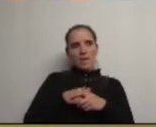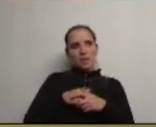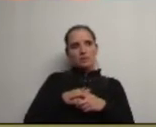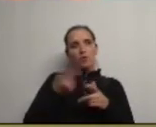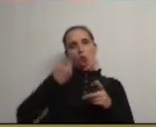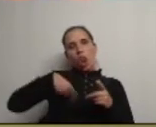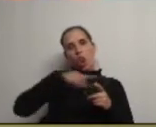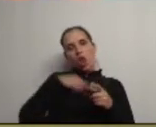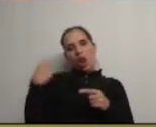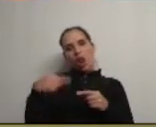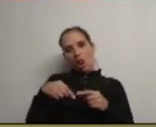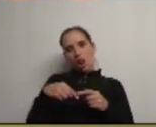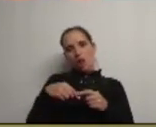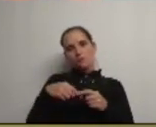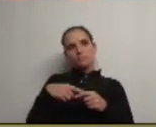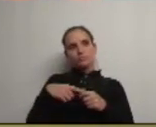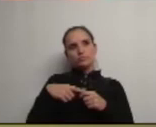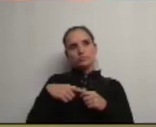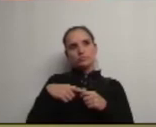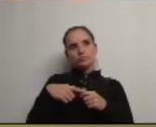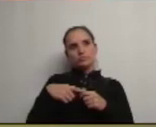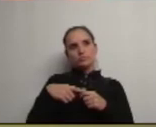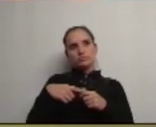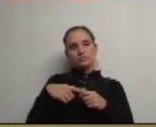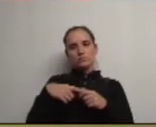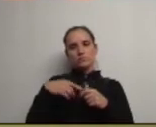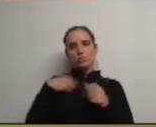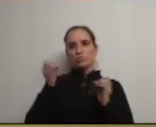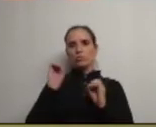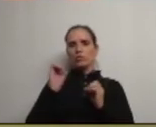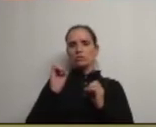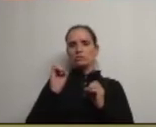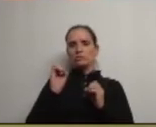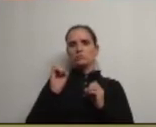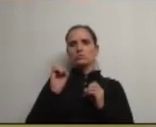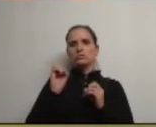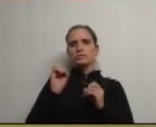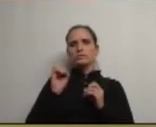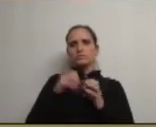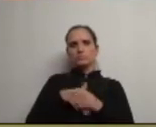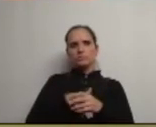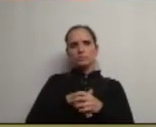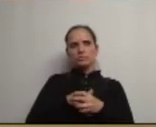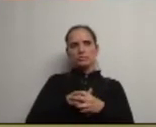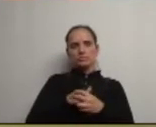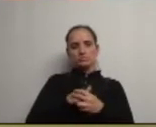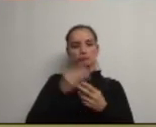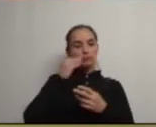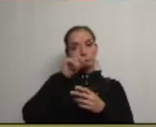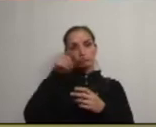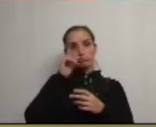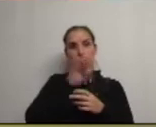nós temos eu nunca não me tenho metido em como os senhores